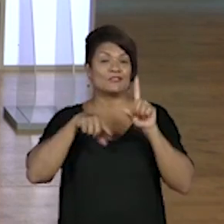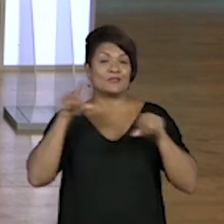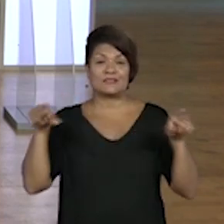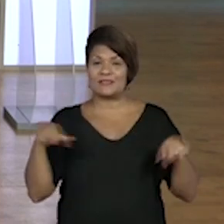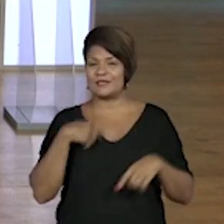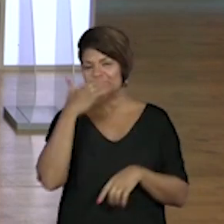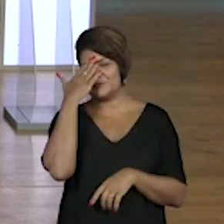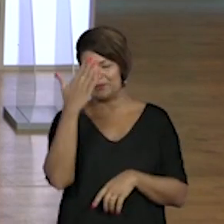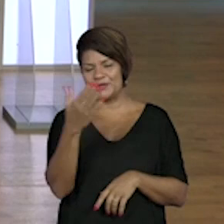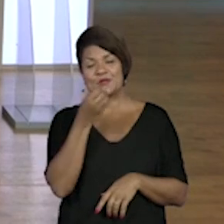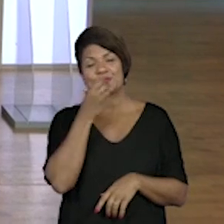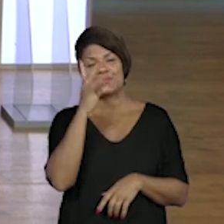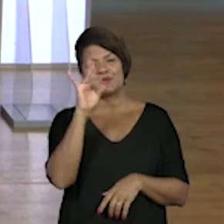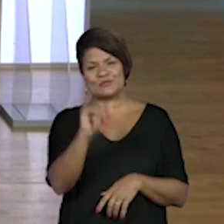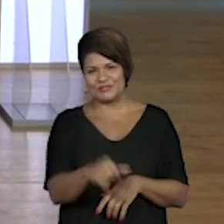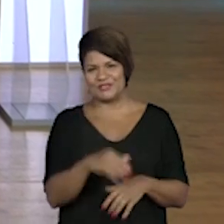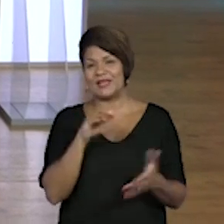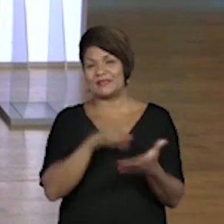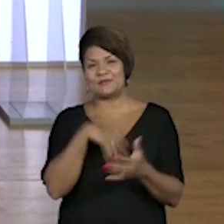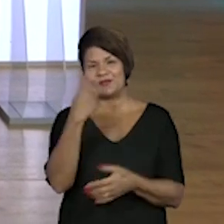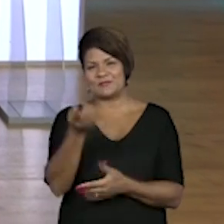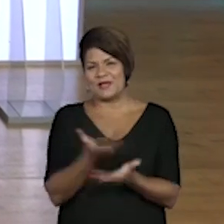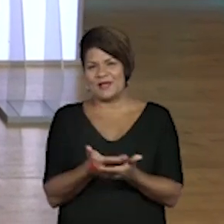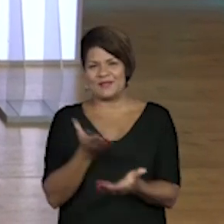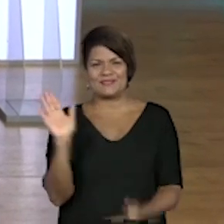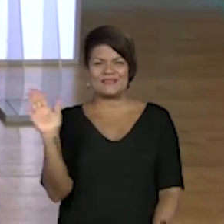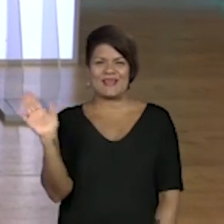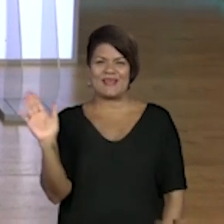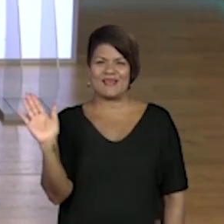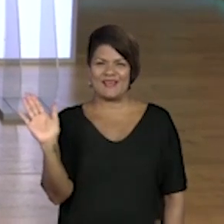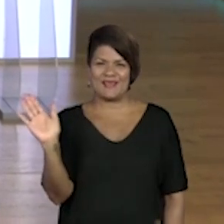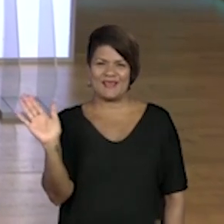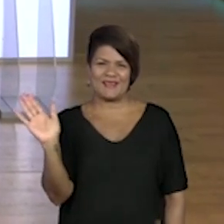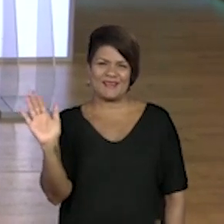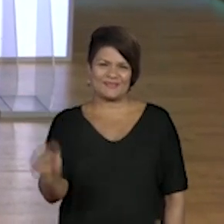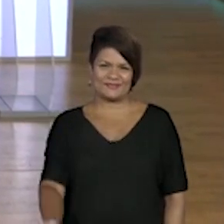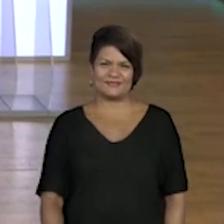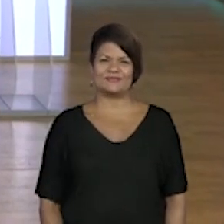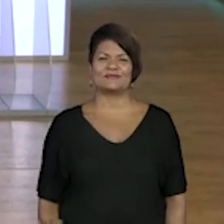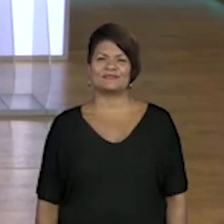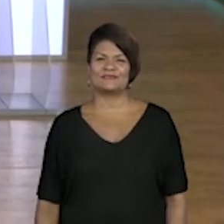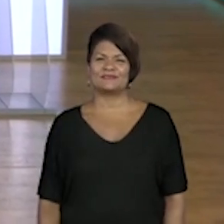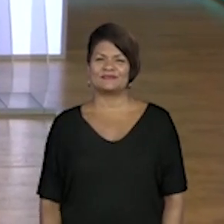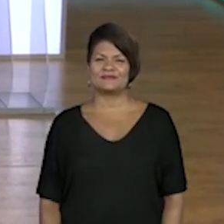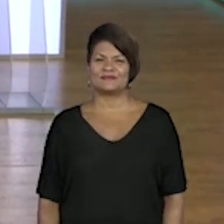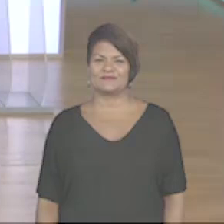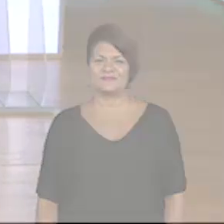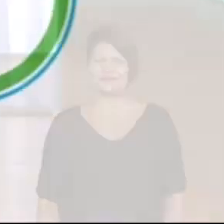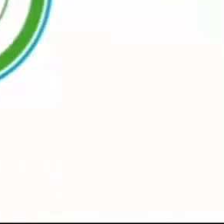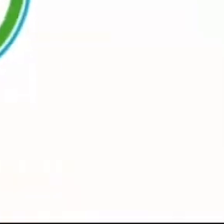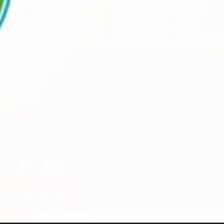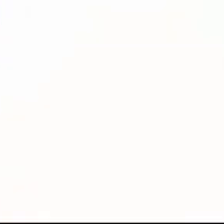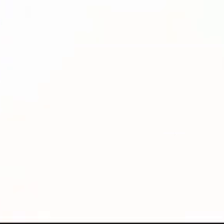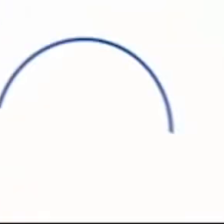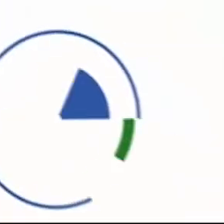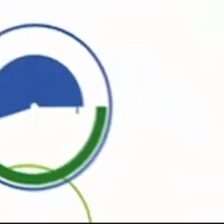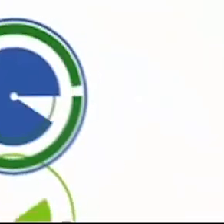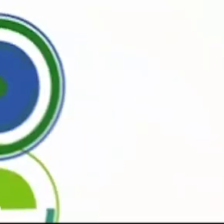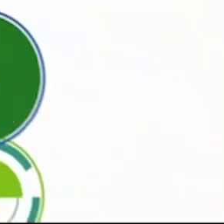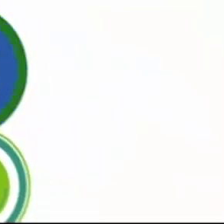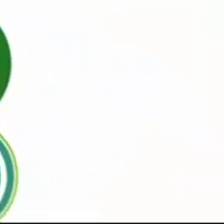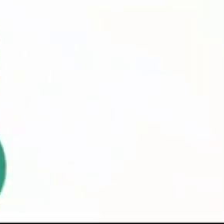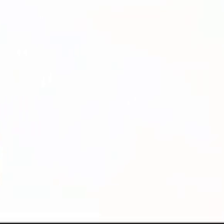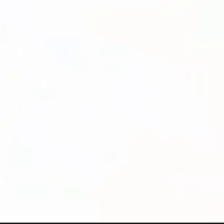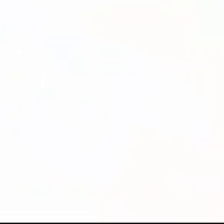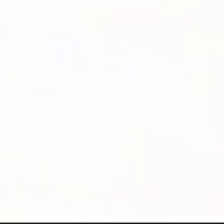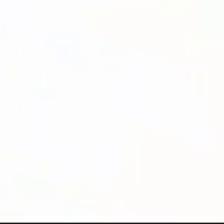Muito obrigado, bom dia e até a próxima aula. Tchau, pessoal. Tchau, tchau, pessoal. Até a próxima. Tchau,